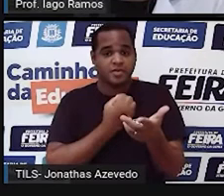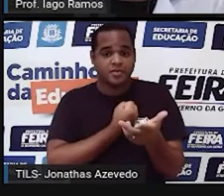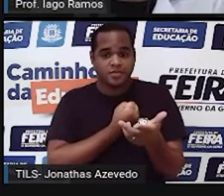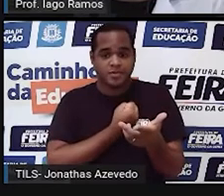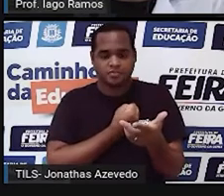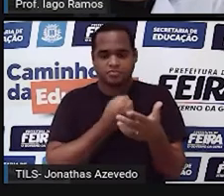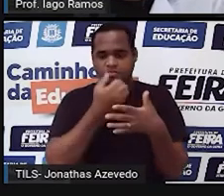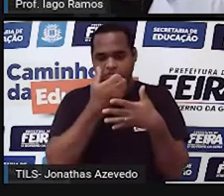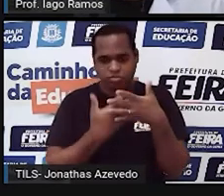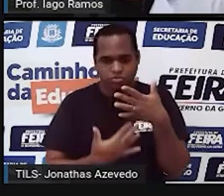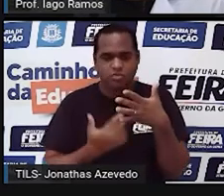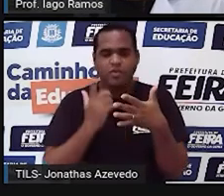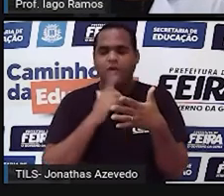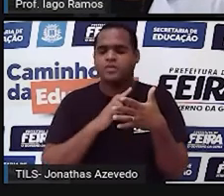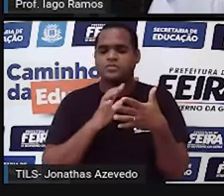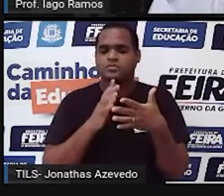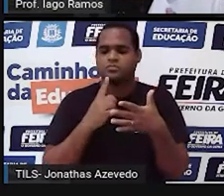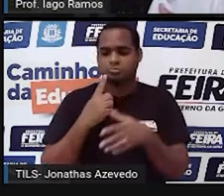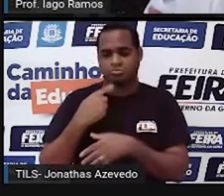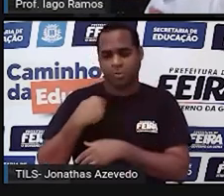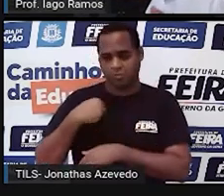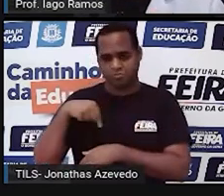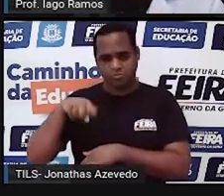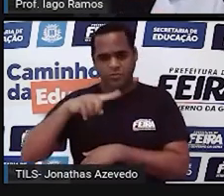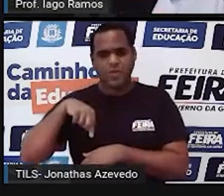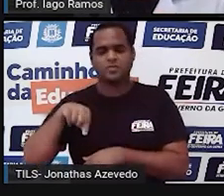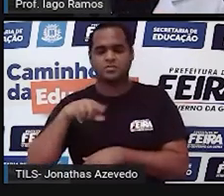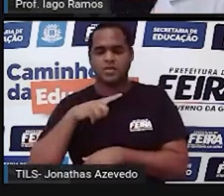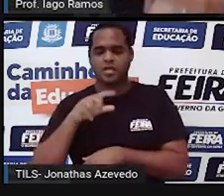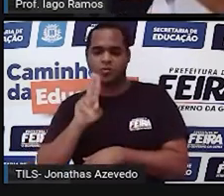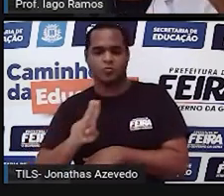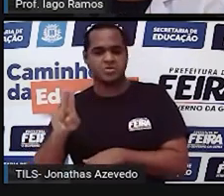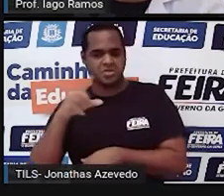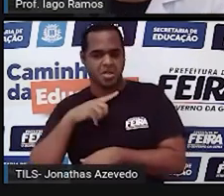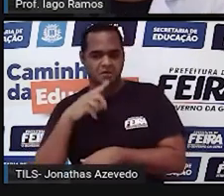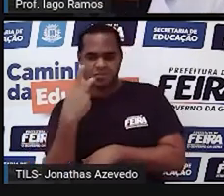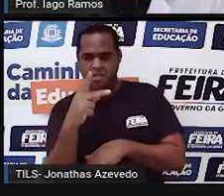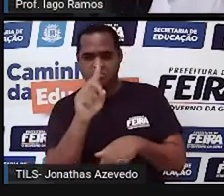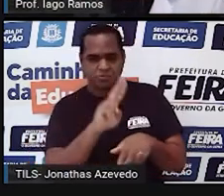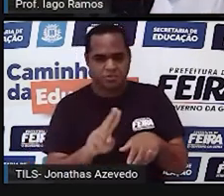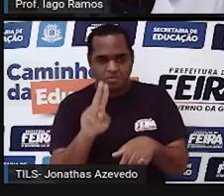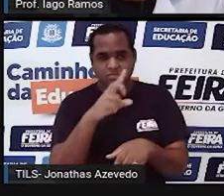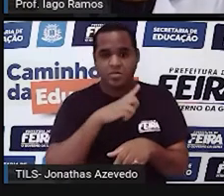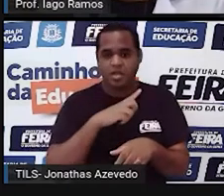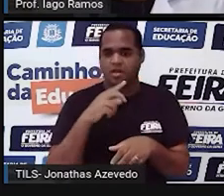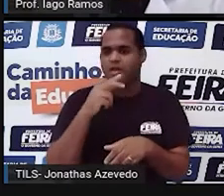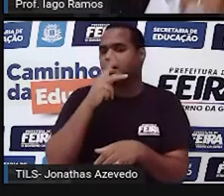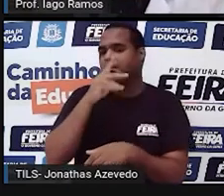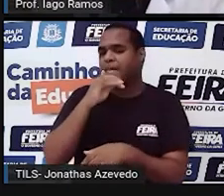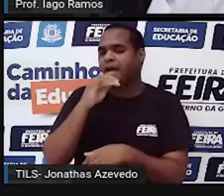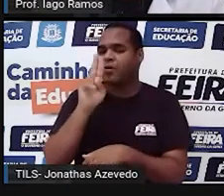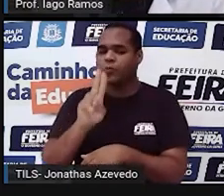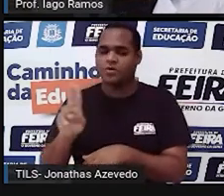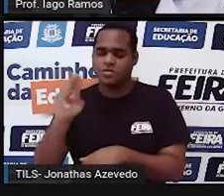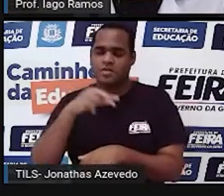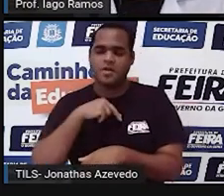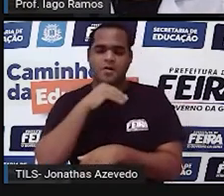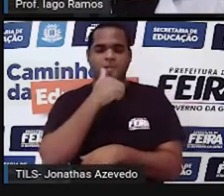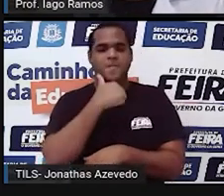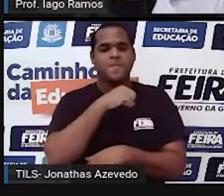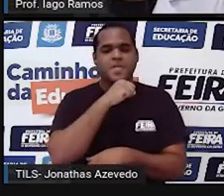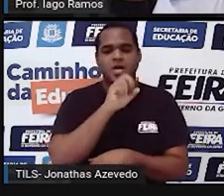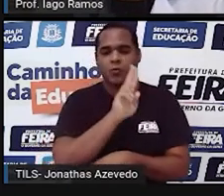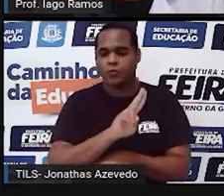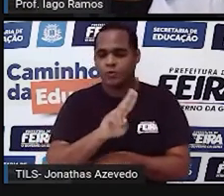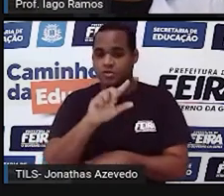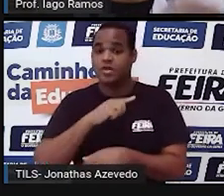de numeração. O nosso, o que a gente usa, o que eu uso, o que você usa, o que o papai usa, a mamãe, o titio,